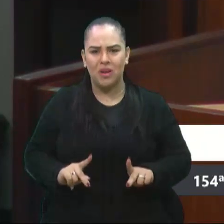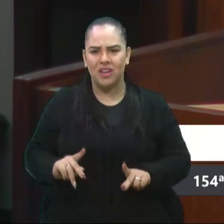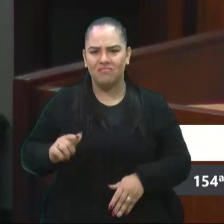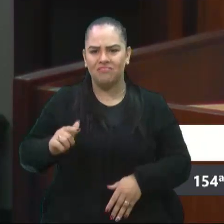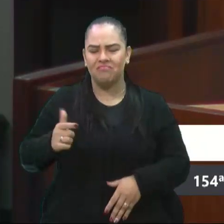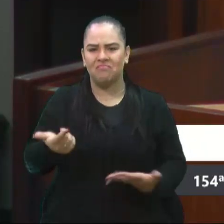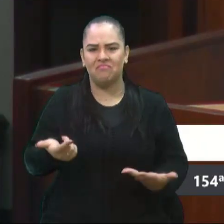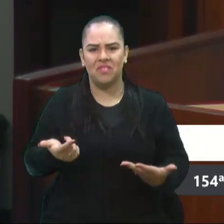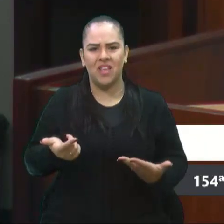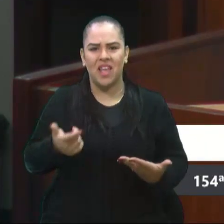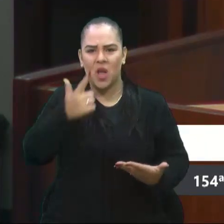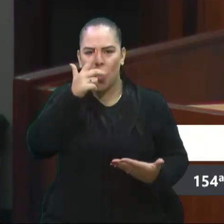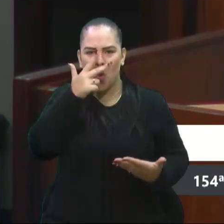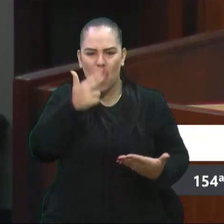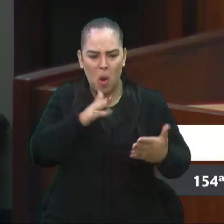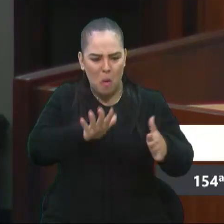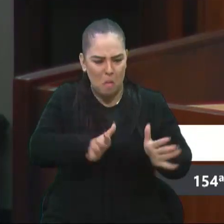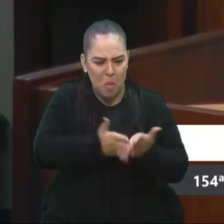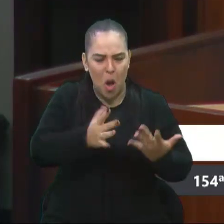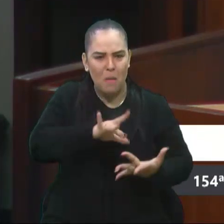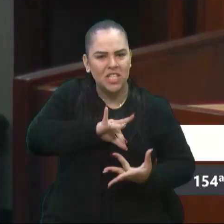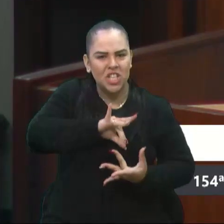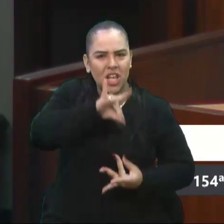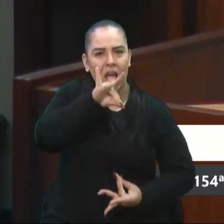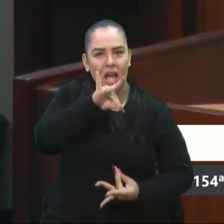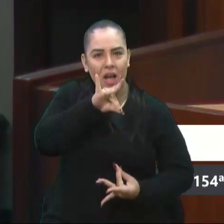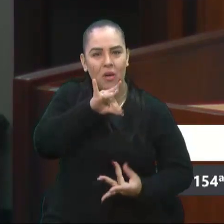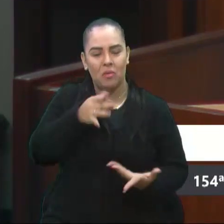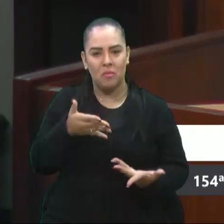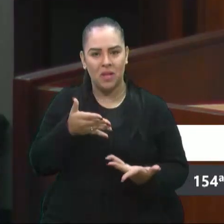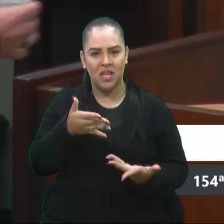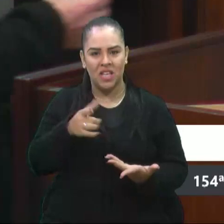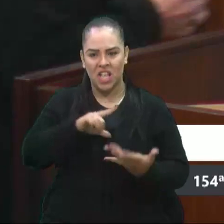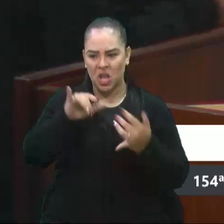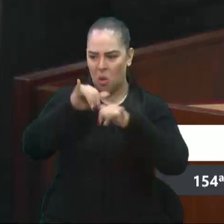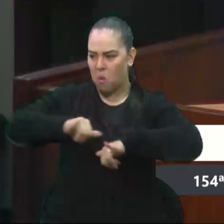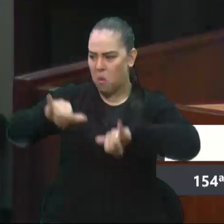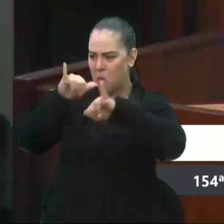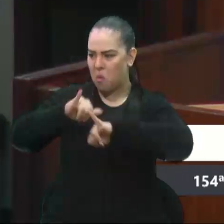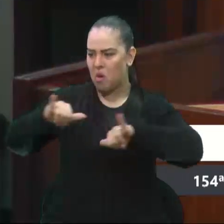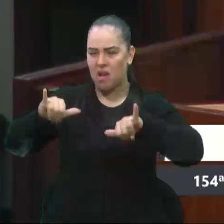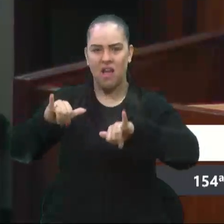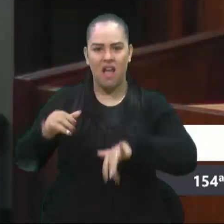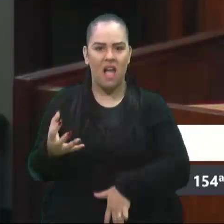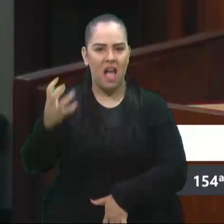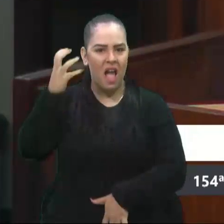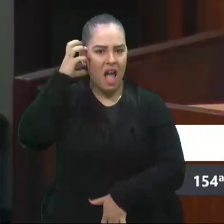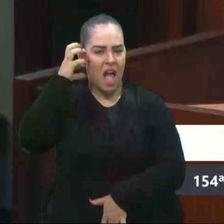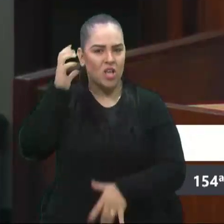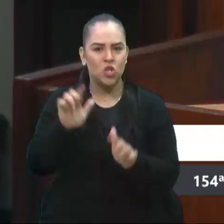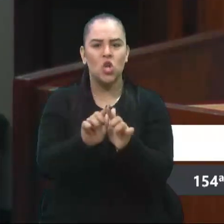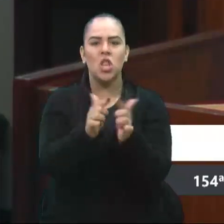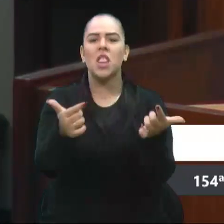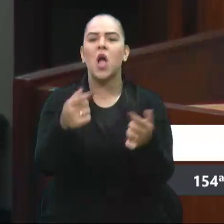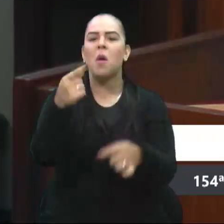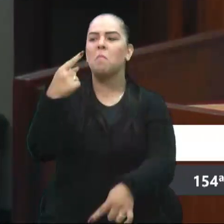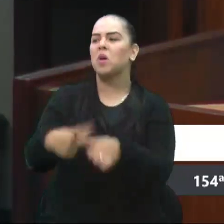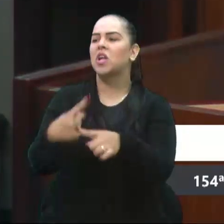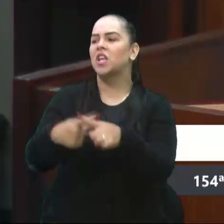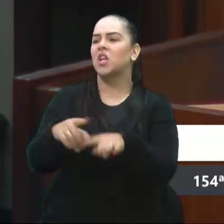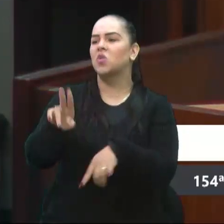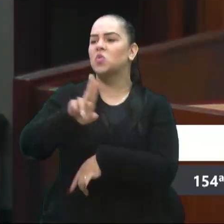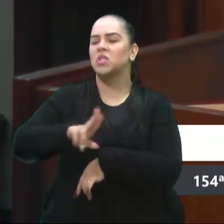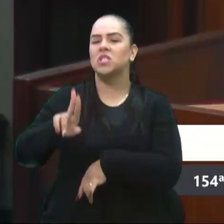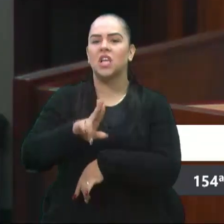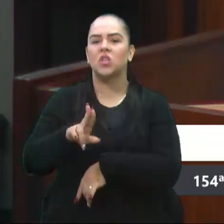sobres de espírito, linchando, em matérias do jornal, de rádio que tem online. Ah, porque está ocupando o